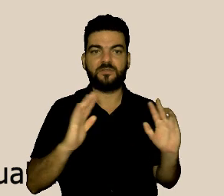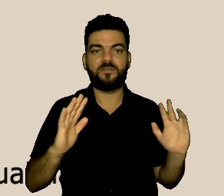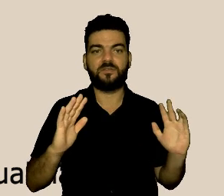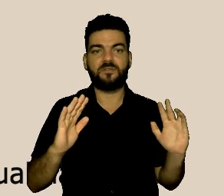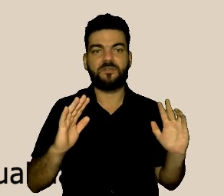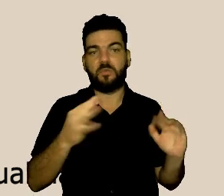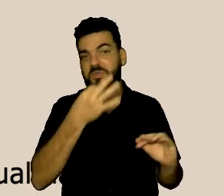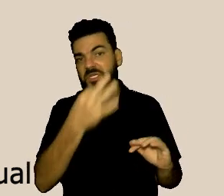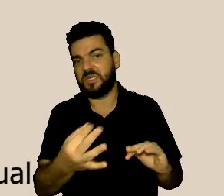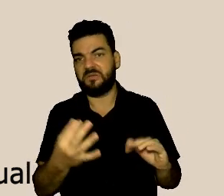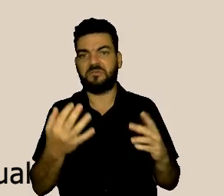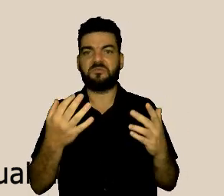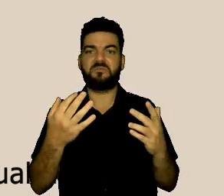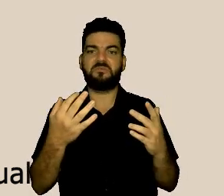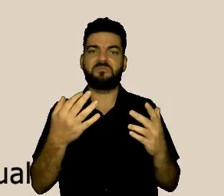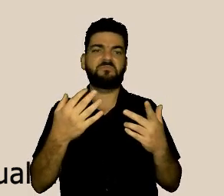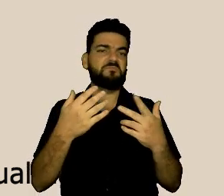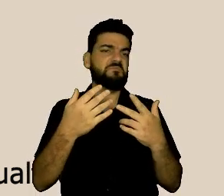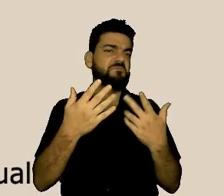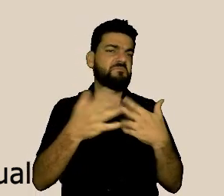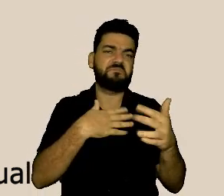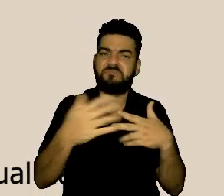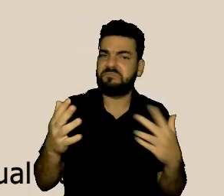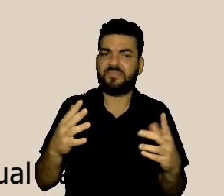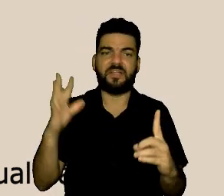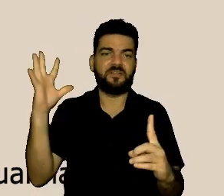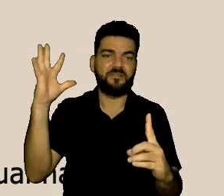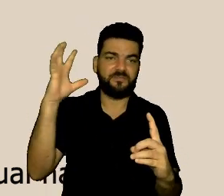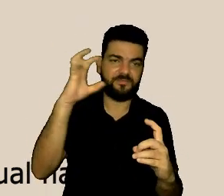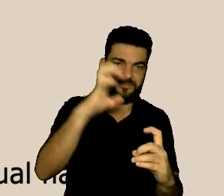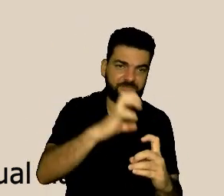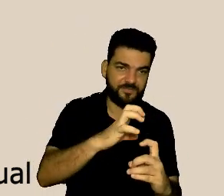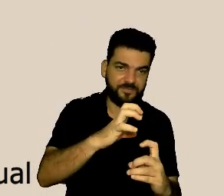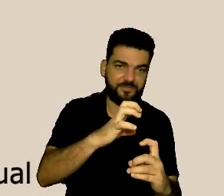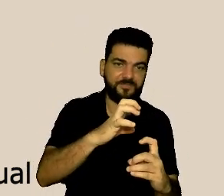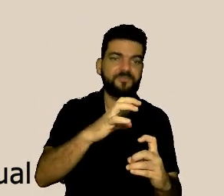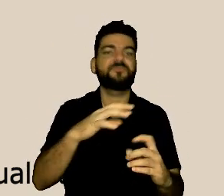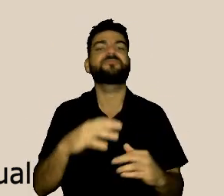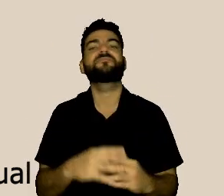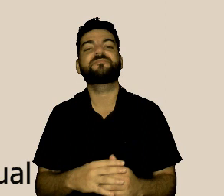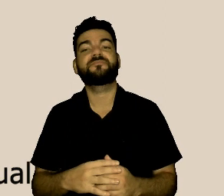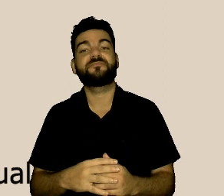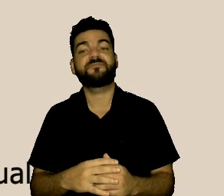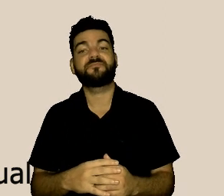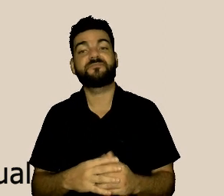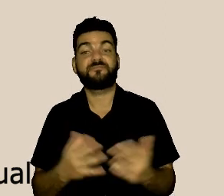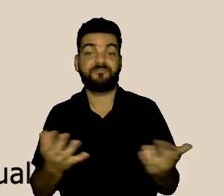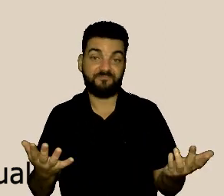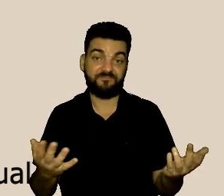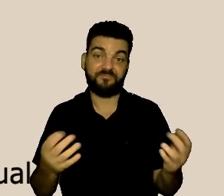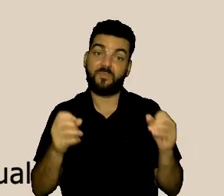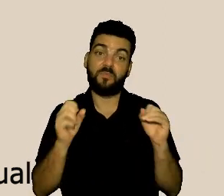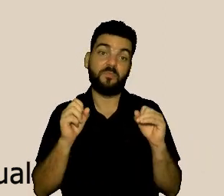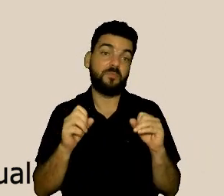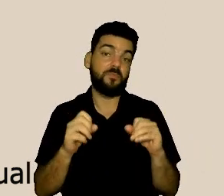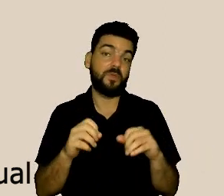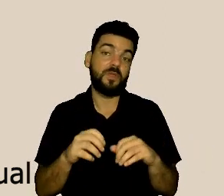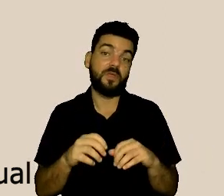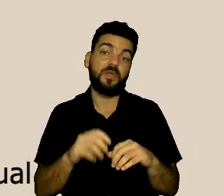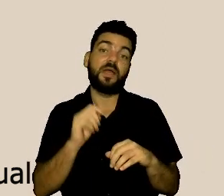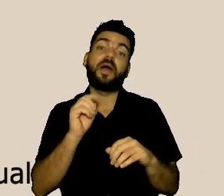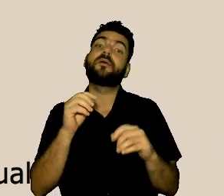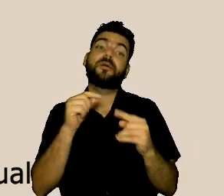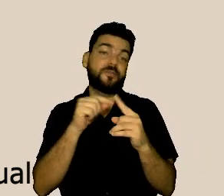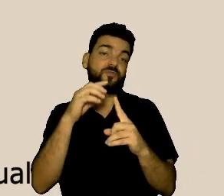enfim, e essa conduta, em geral, no caso do assédio moral, ela é frequente, repetitiva, intimida o